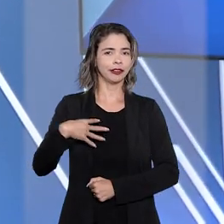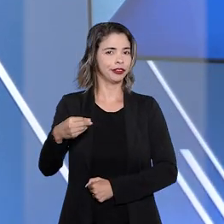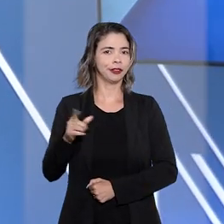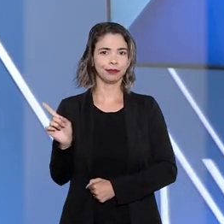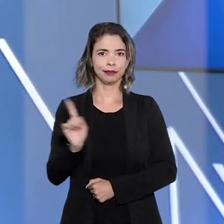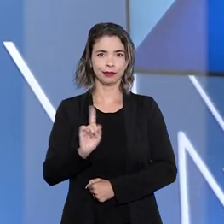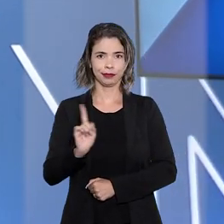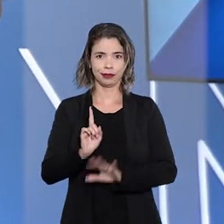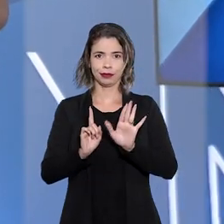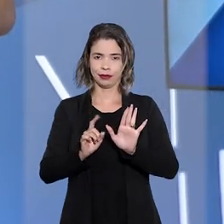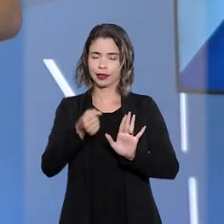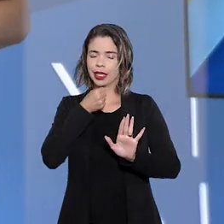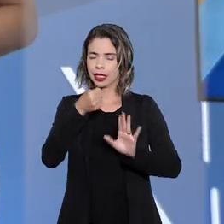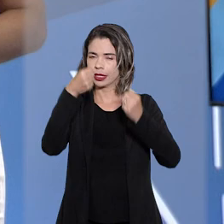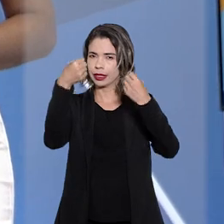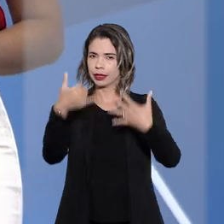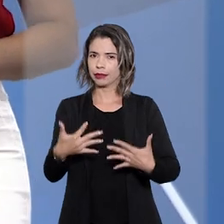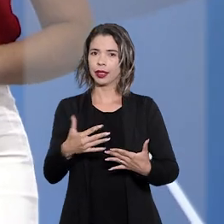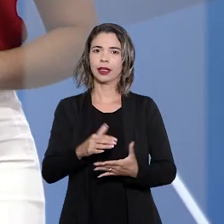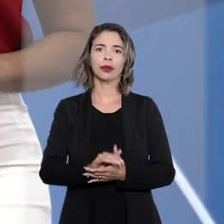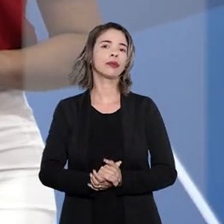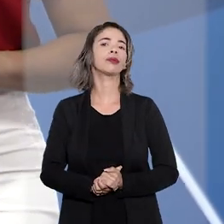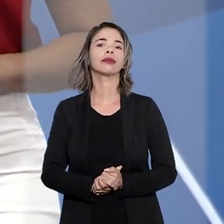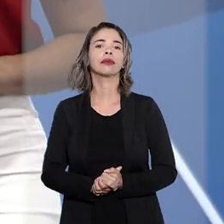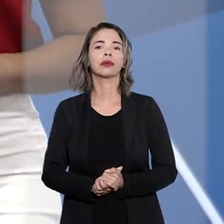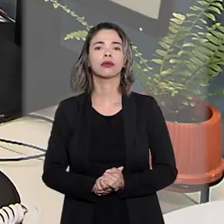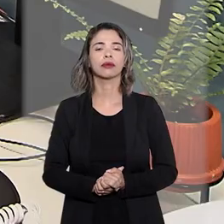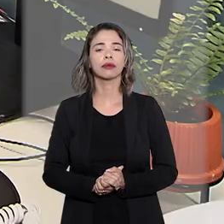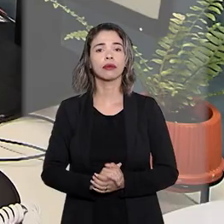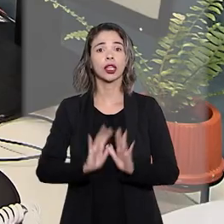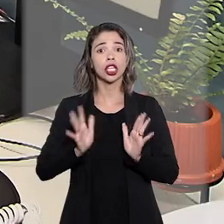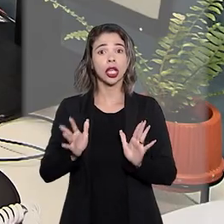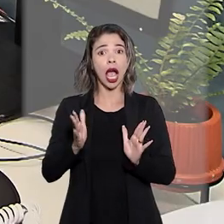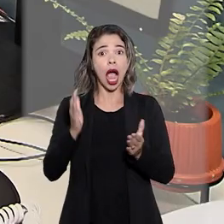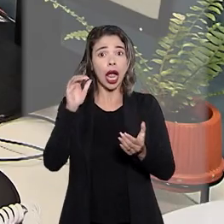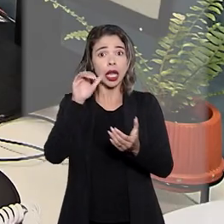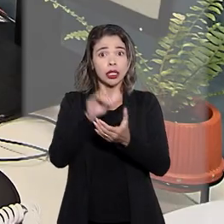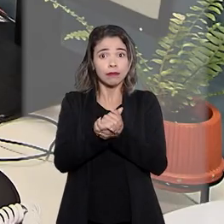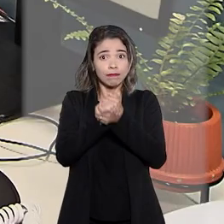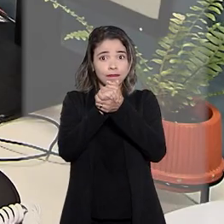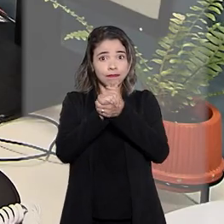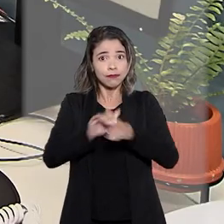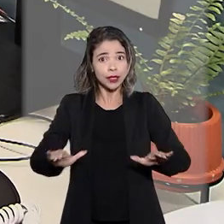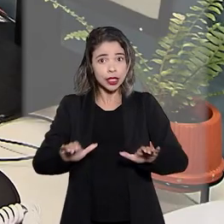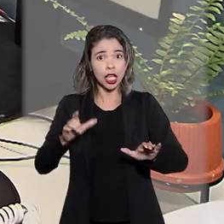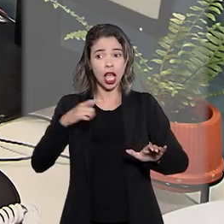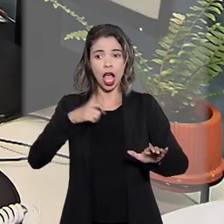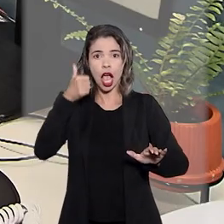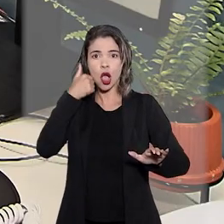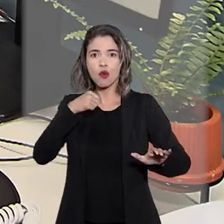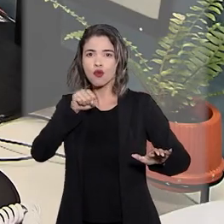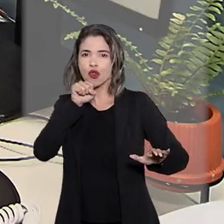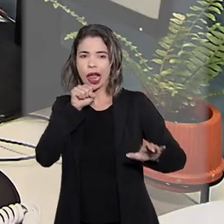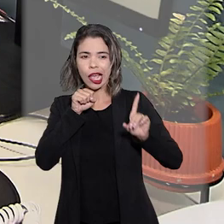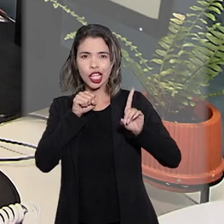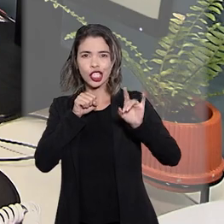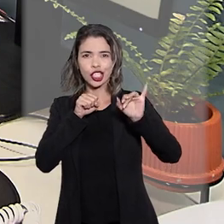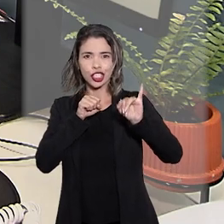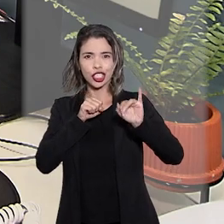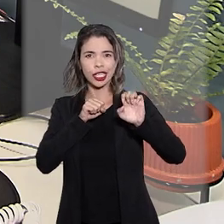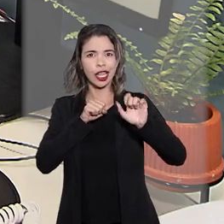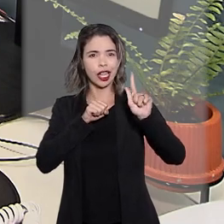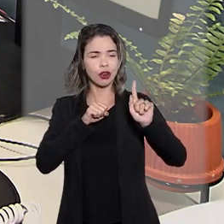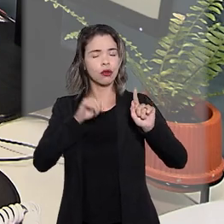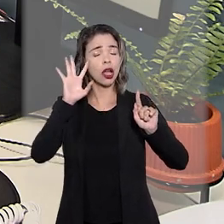A repórter Samanta Peçanha explica a decisão. Com o fim do casamento de cinco anos, a ex-mulher de Diego